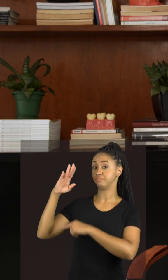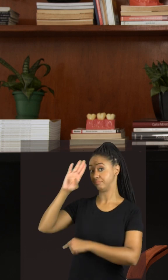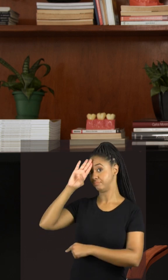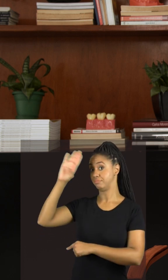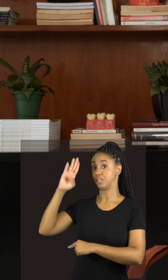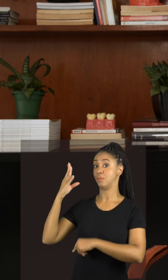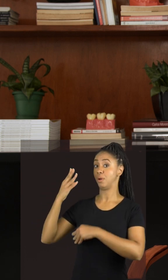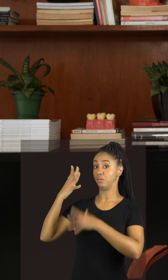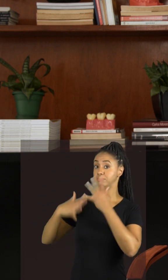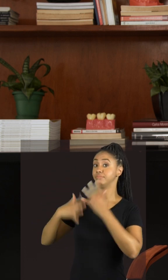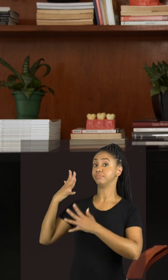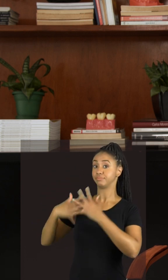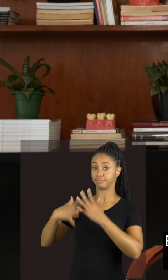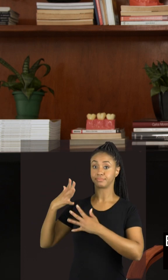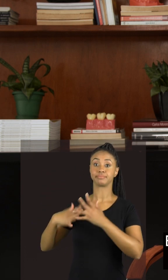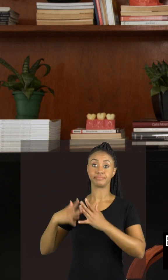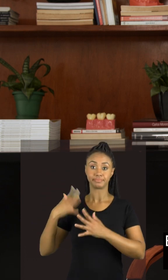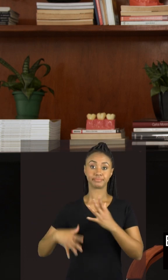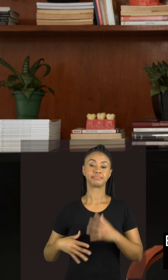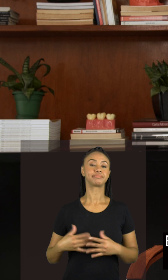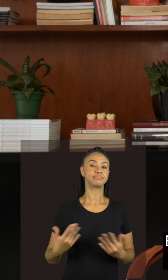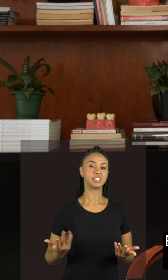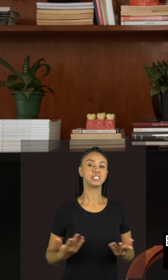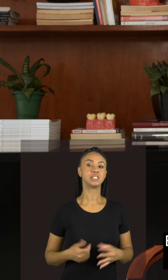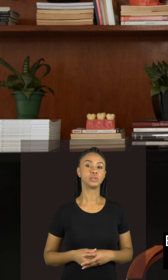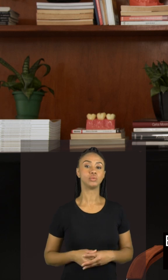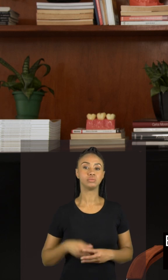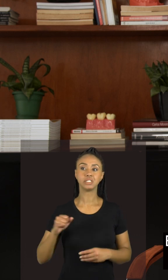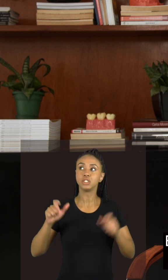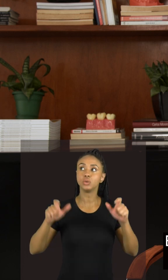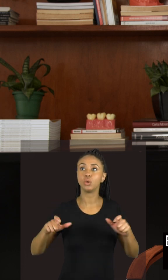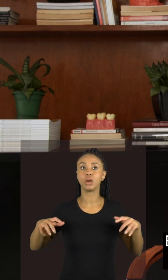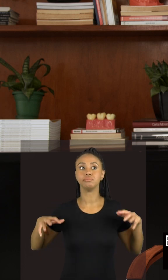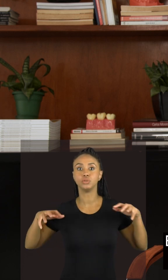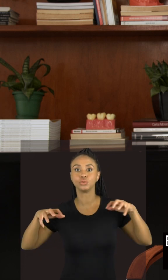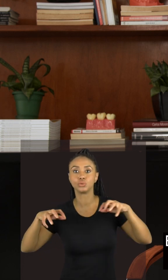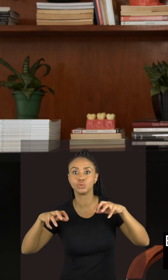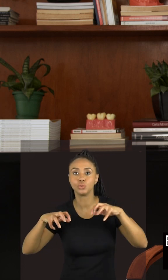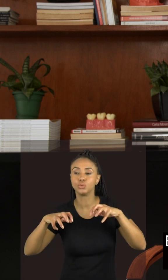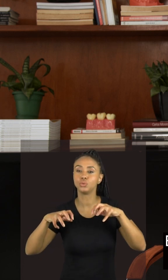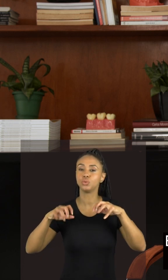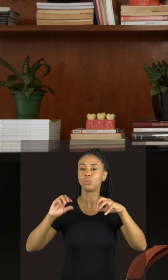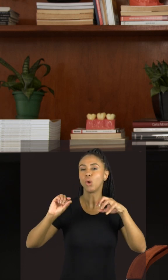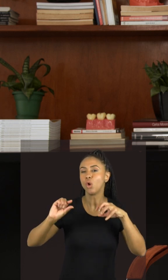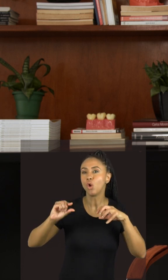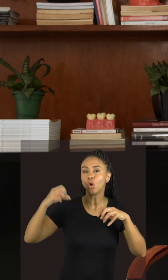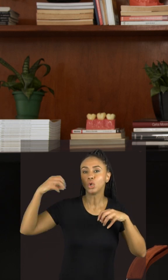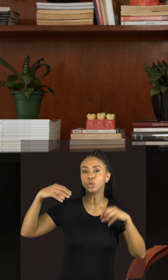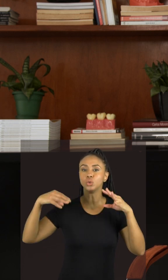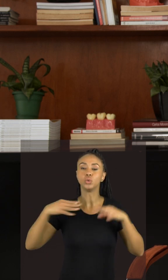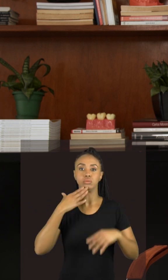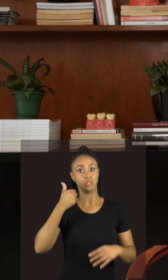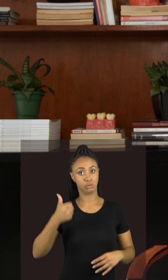grande vilã de sono das pessoas. Então, o ambiente mais escuro, ou até a penumbra ali, seria o